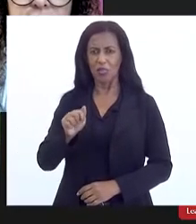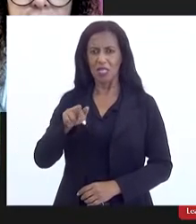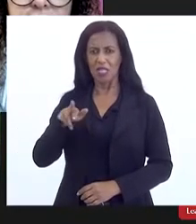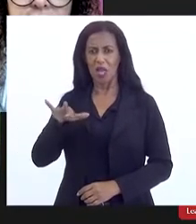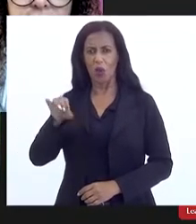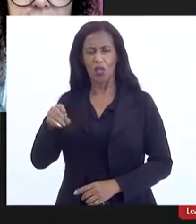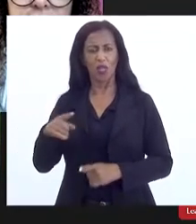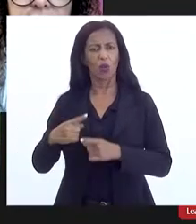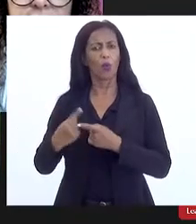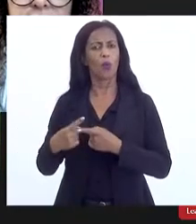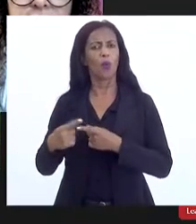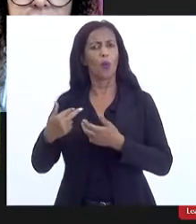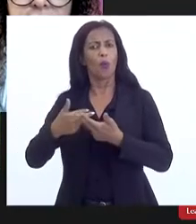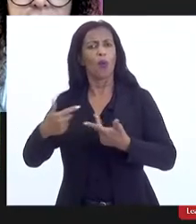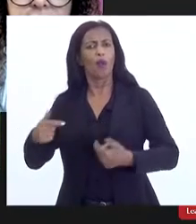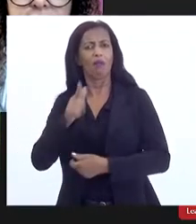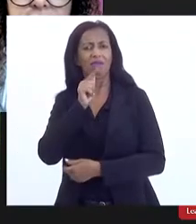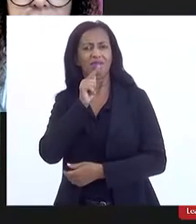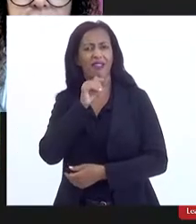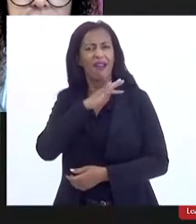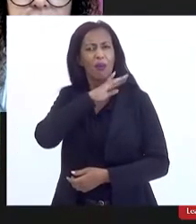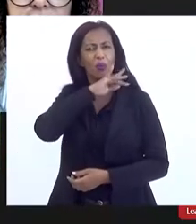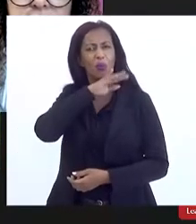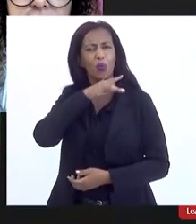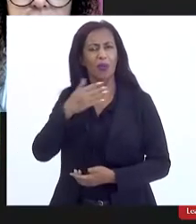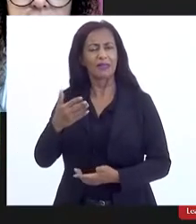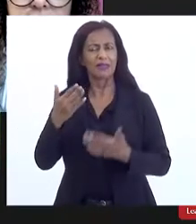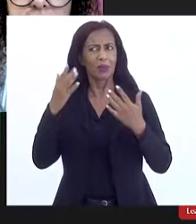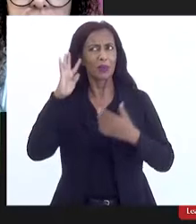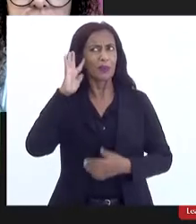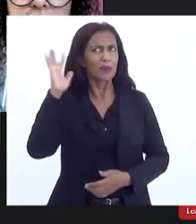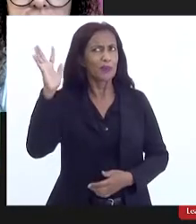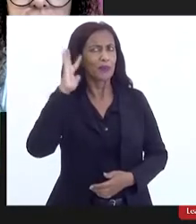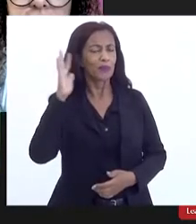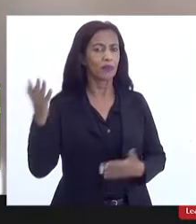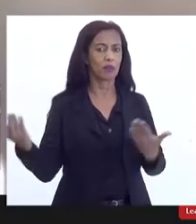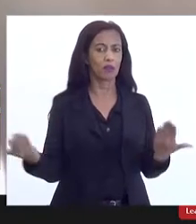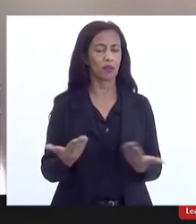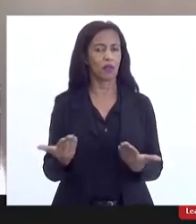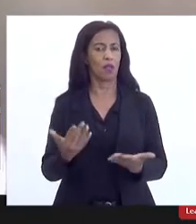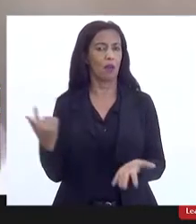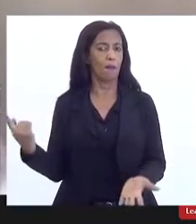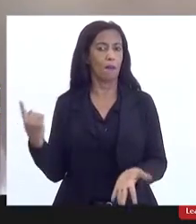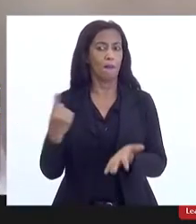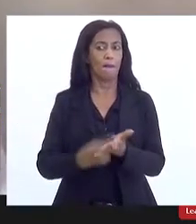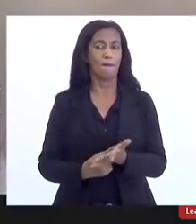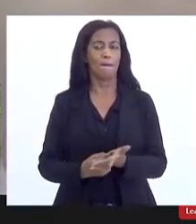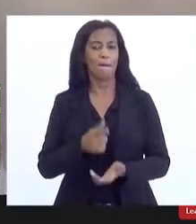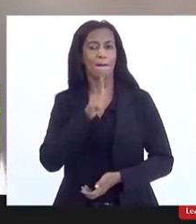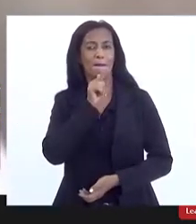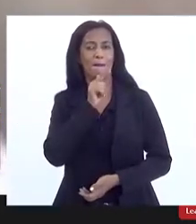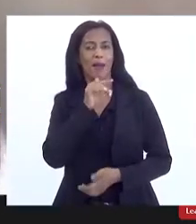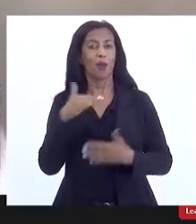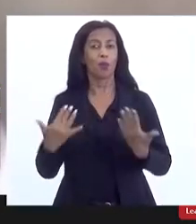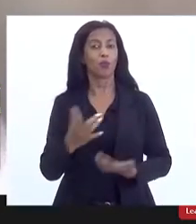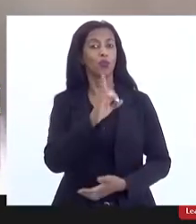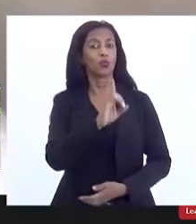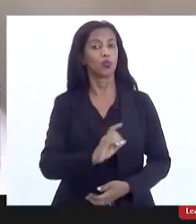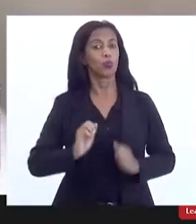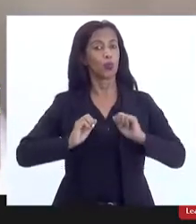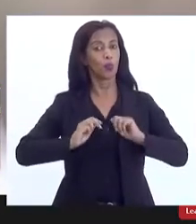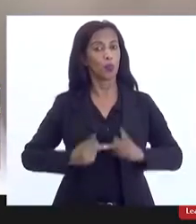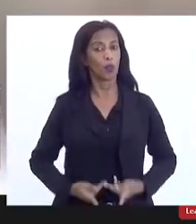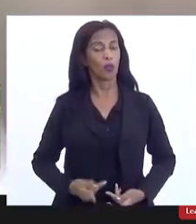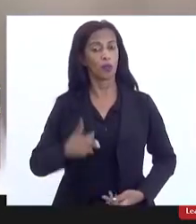péssima qualidade da água. Então, refletir frente ao marco de a água enquanto direito humano